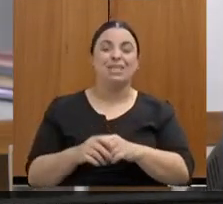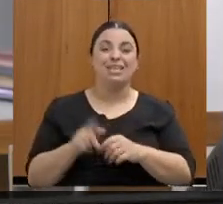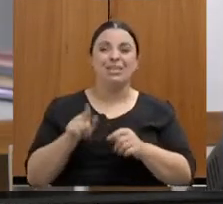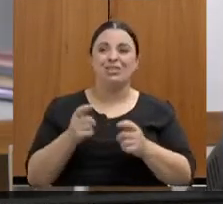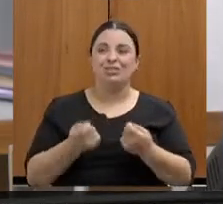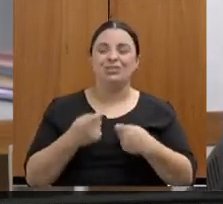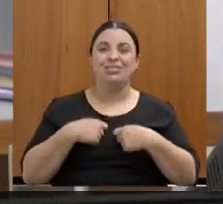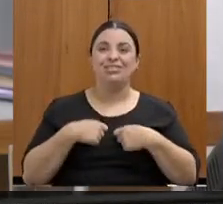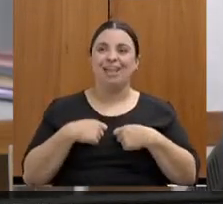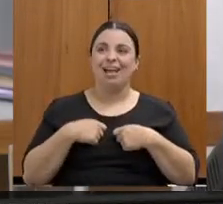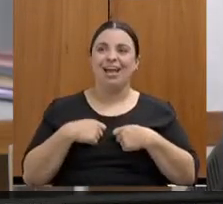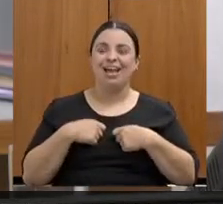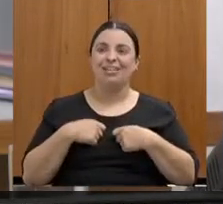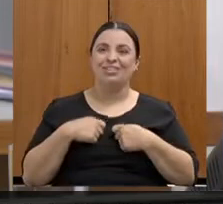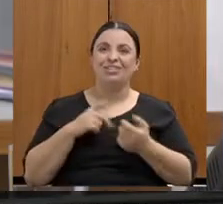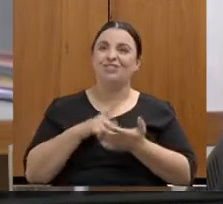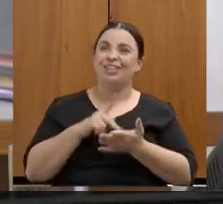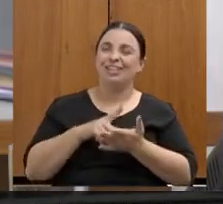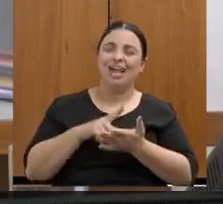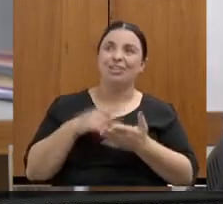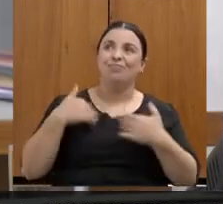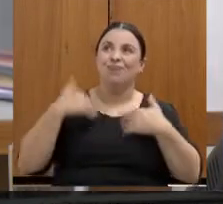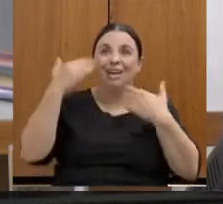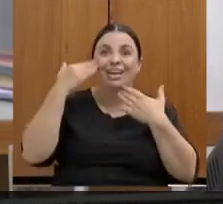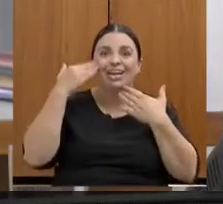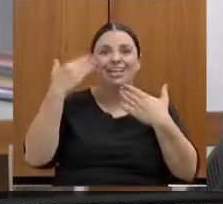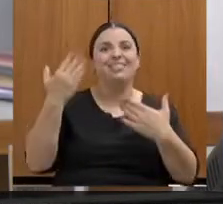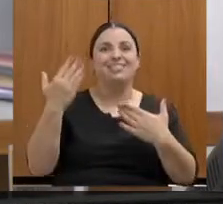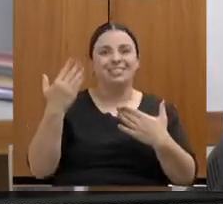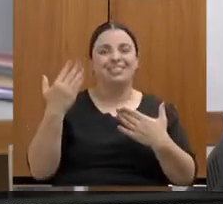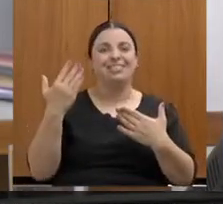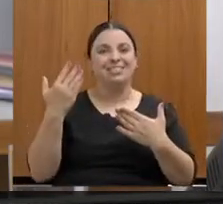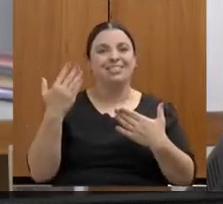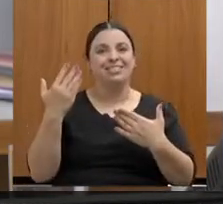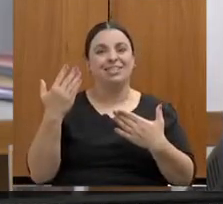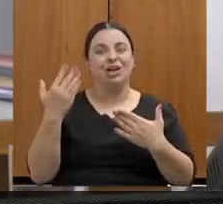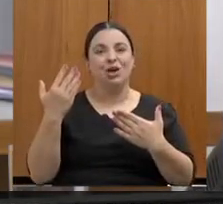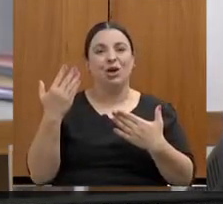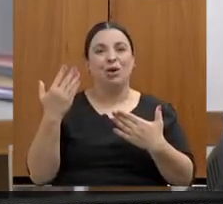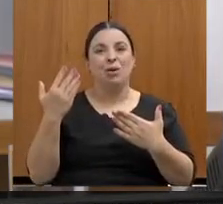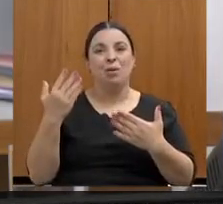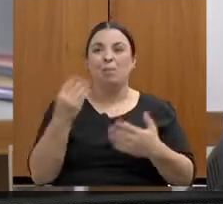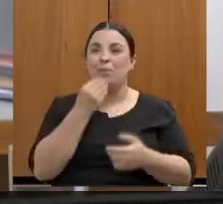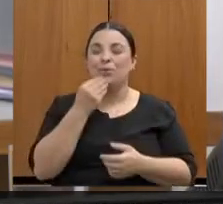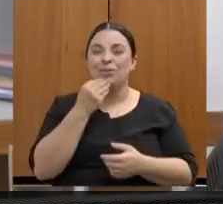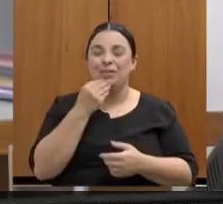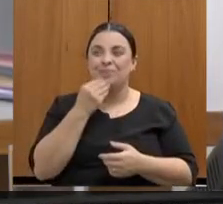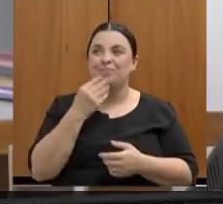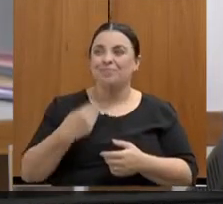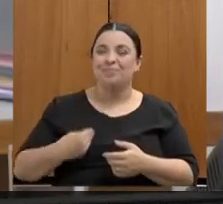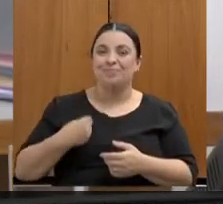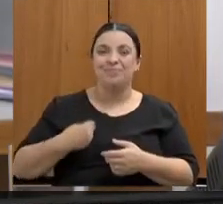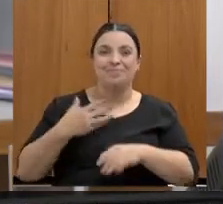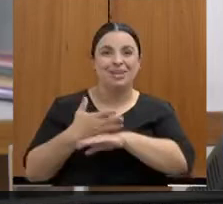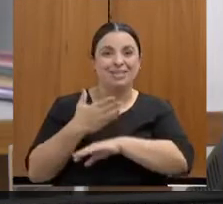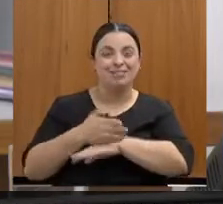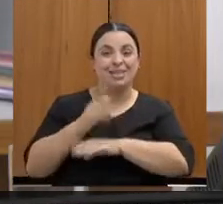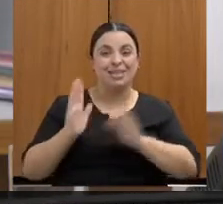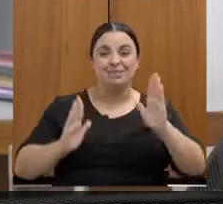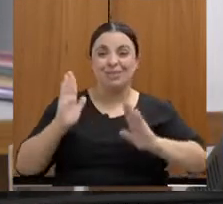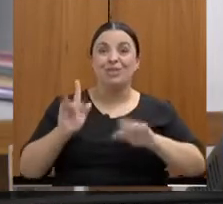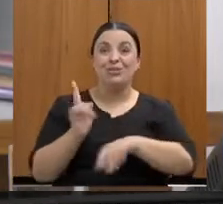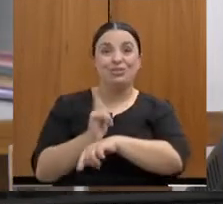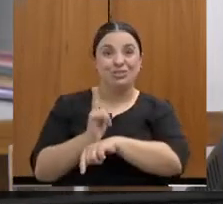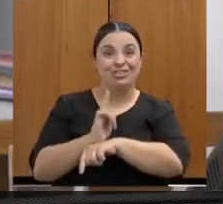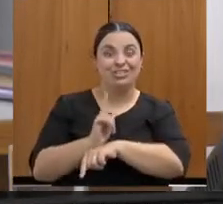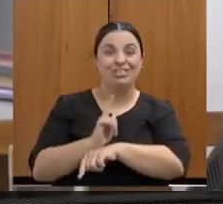de certa forma, muito gratos por poder participar desse período de gestão da Polícia Civil e sair com essa